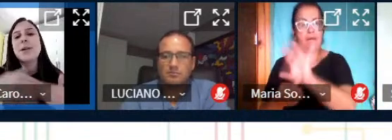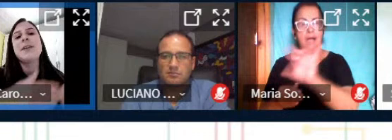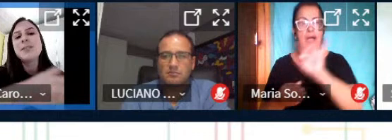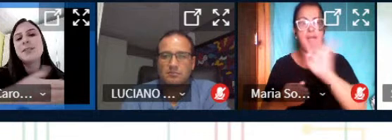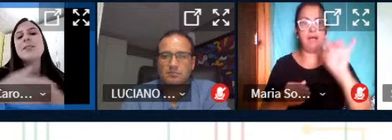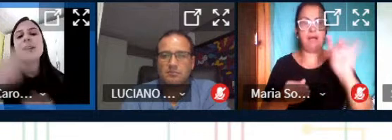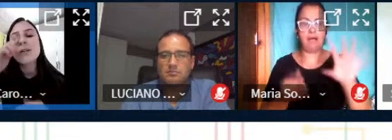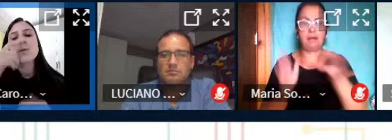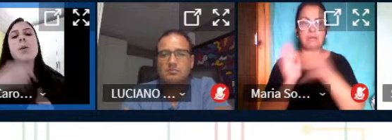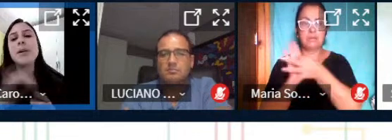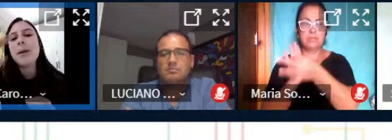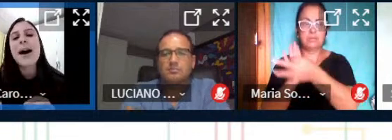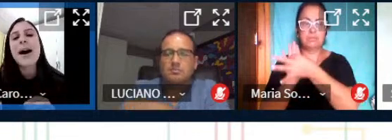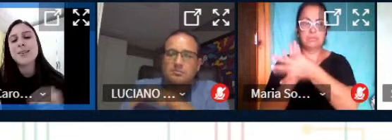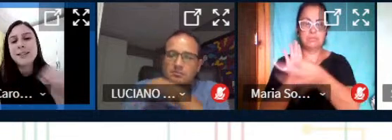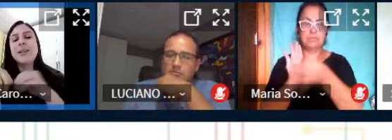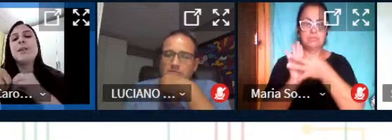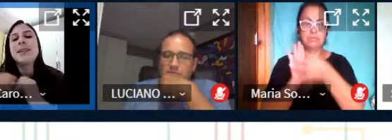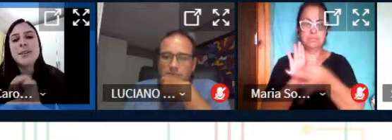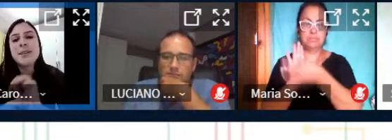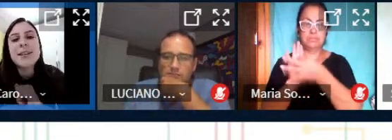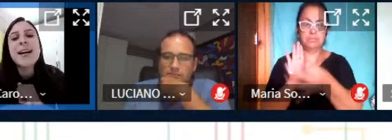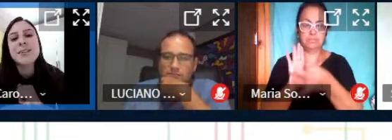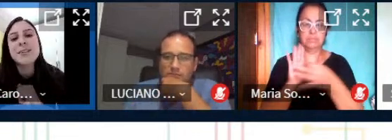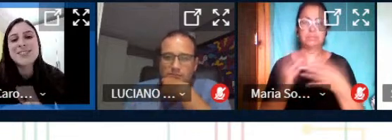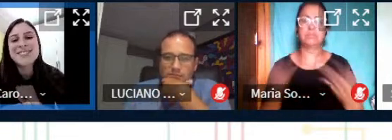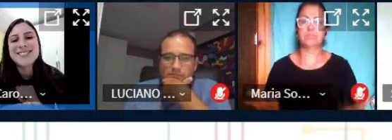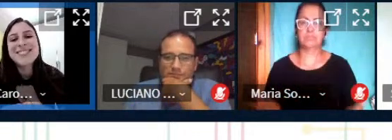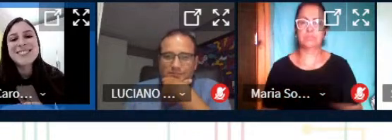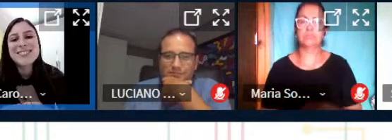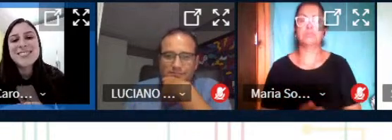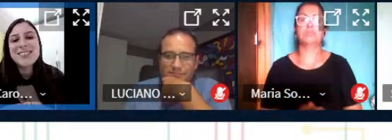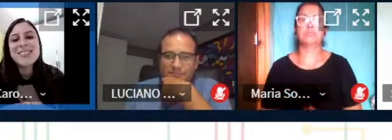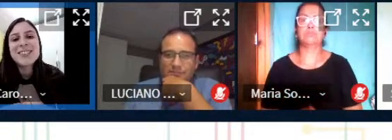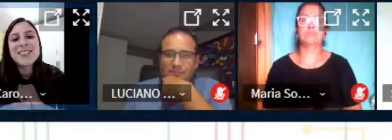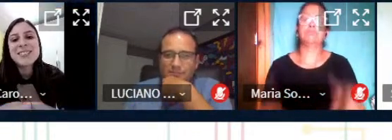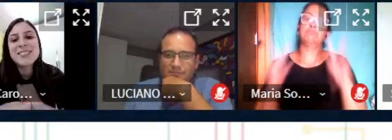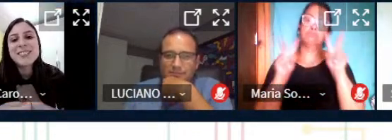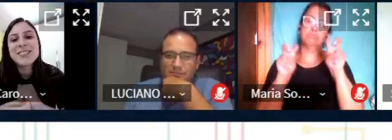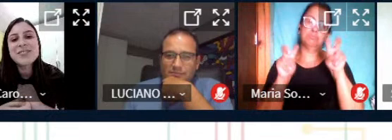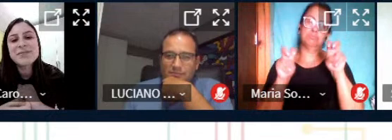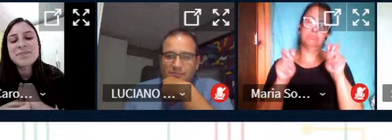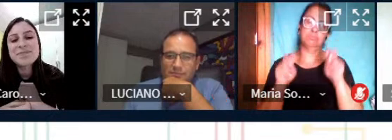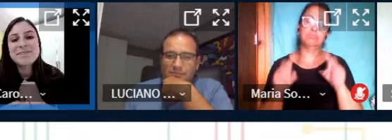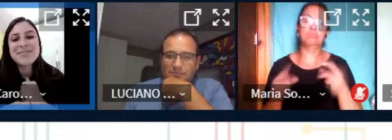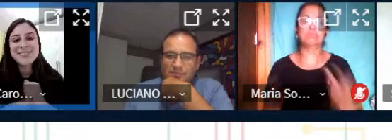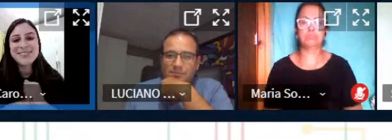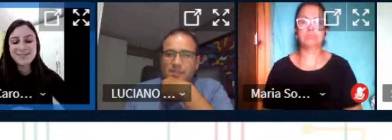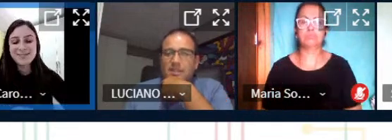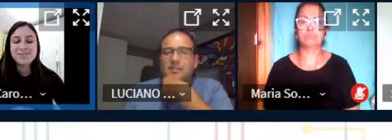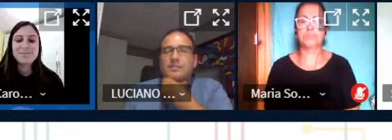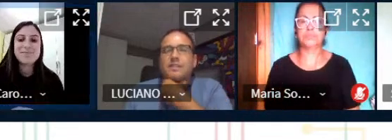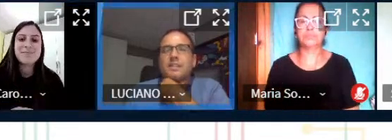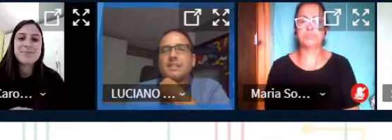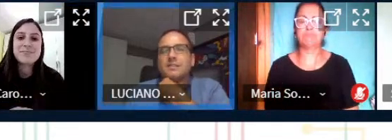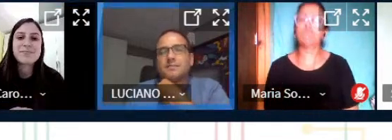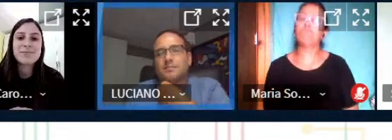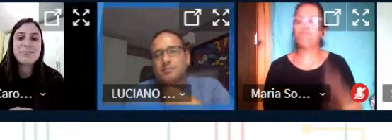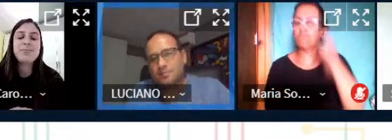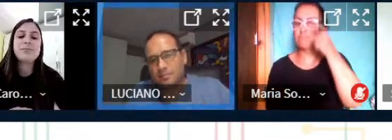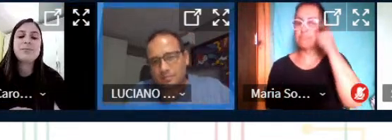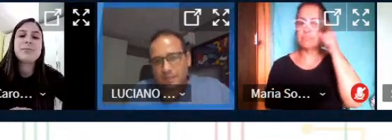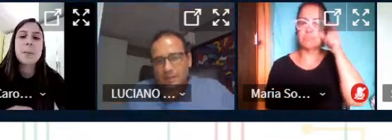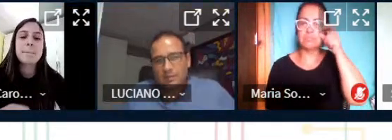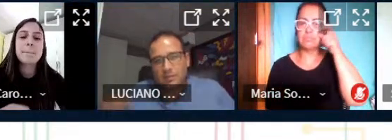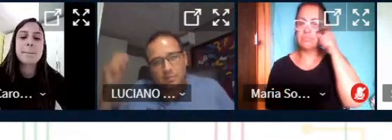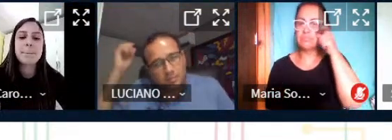especificamente sobre uma área daquilo que está sendo tratado muito bem interessante interessante Fernanda